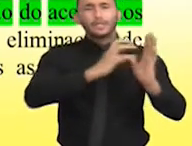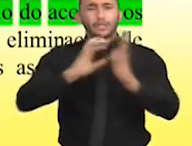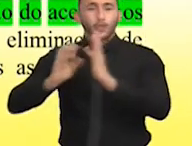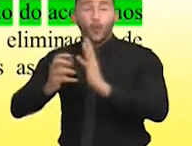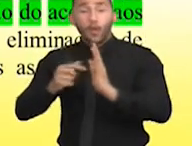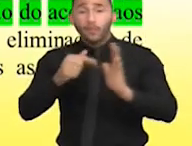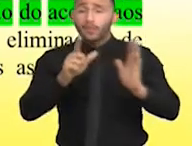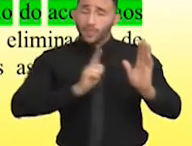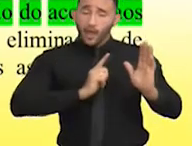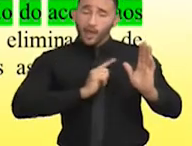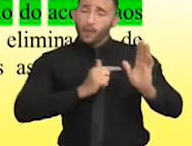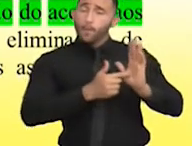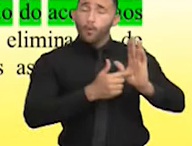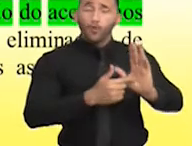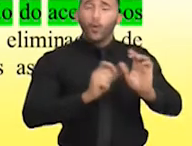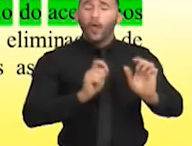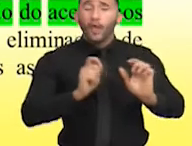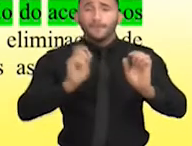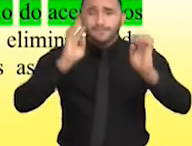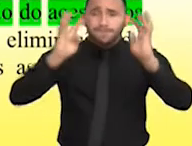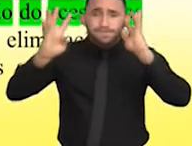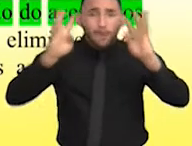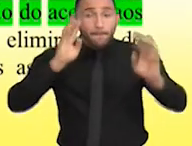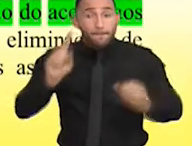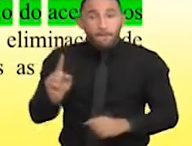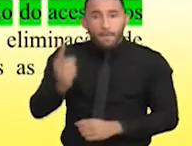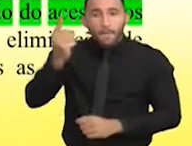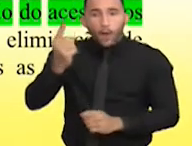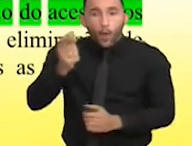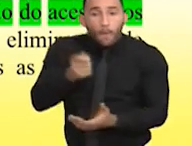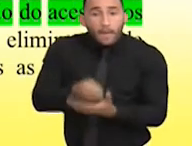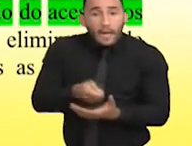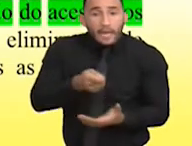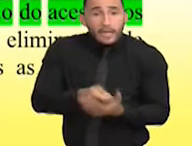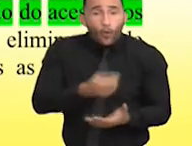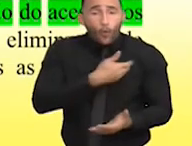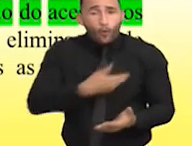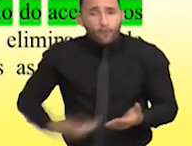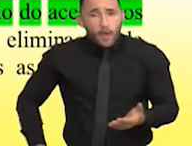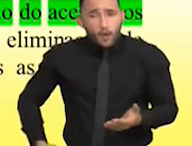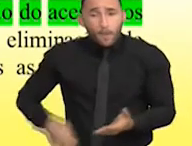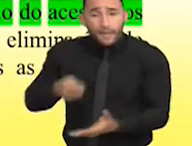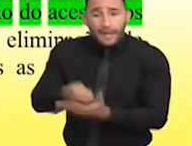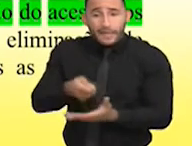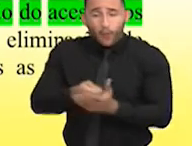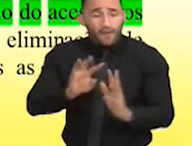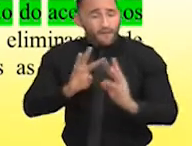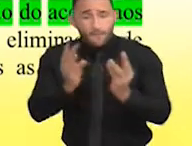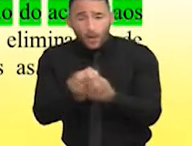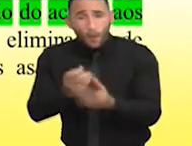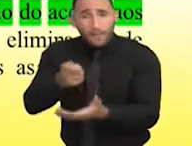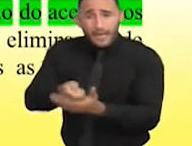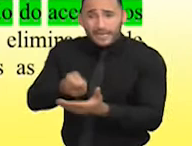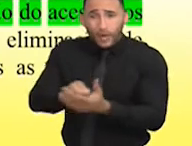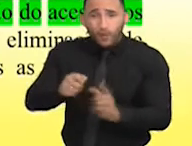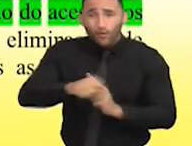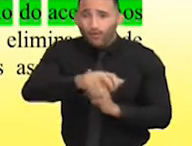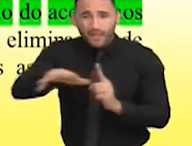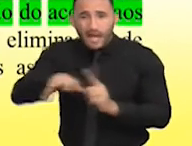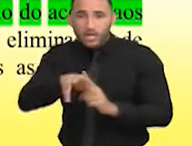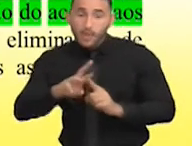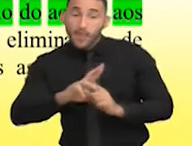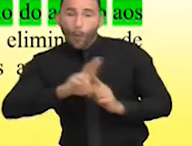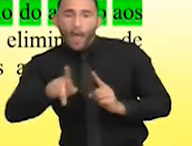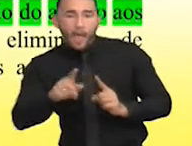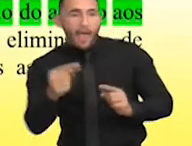traz aqui uma reflexão que é, primeiro, dever do Estado, dever da família e dever da sociedade, não de um excluindo o outro, dever